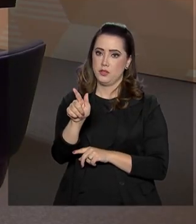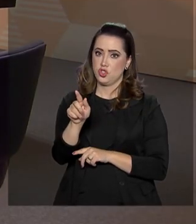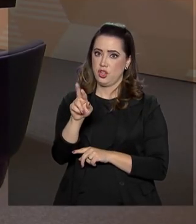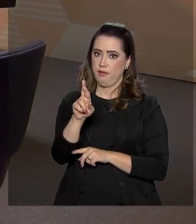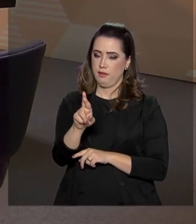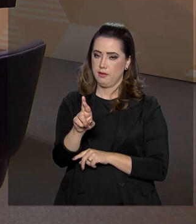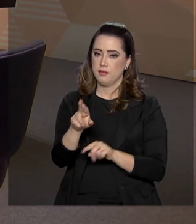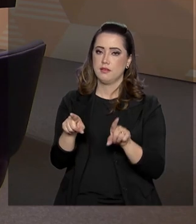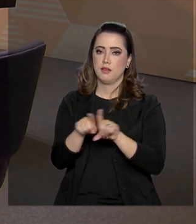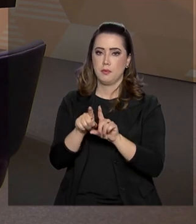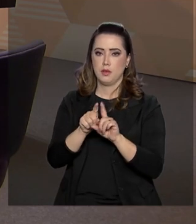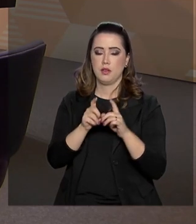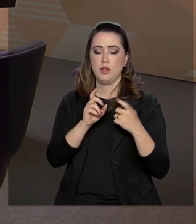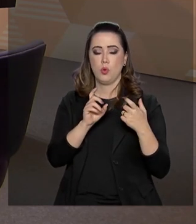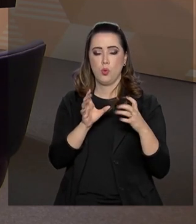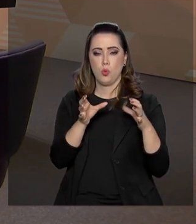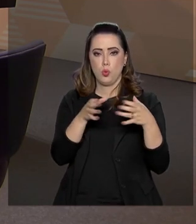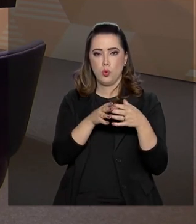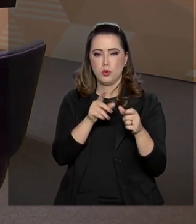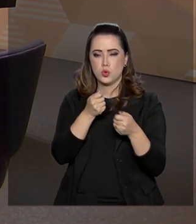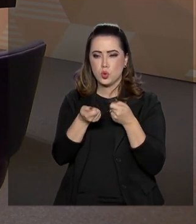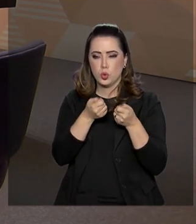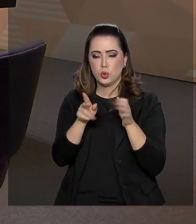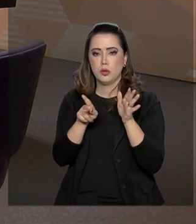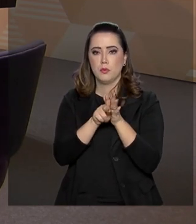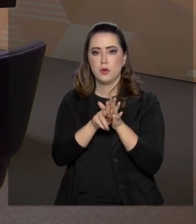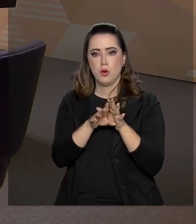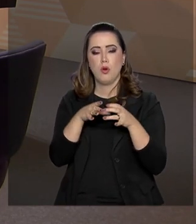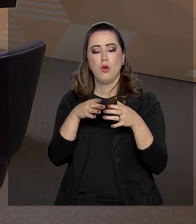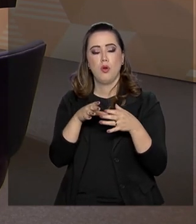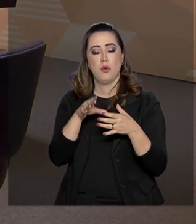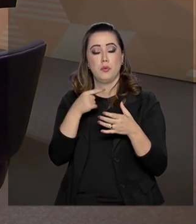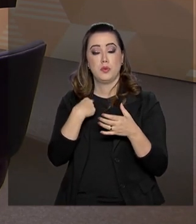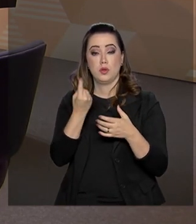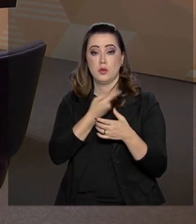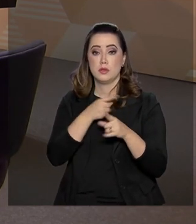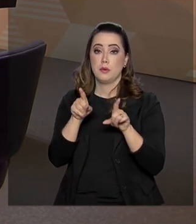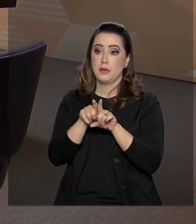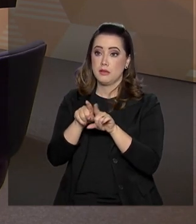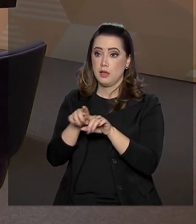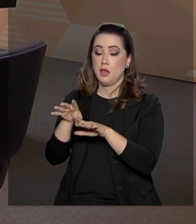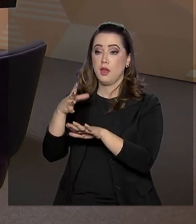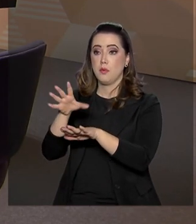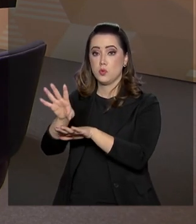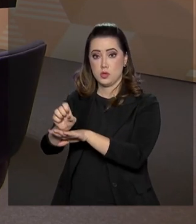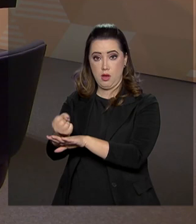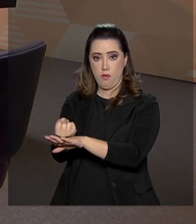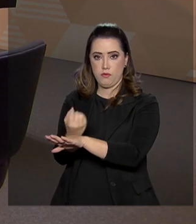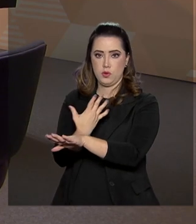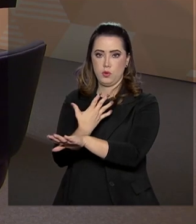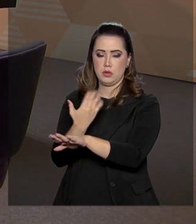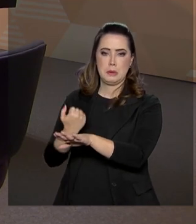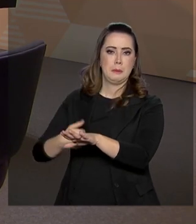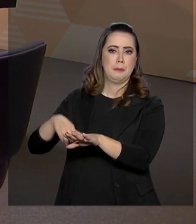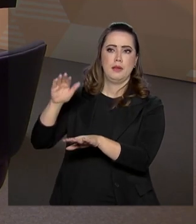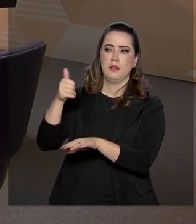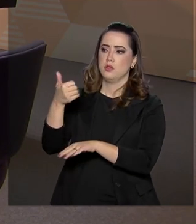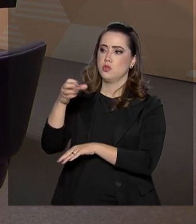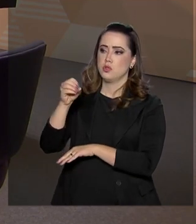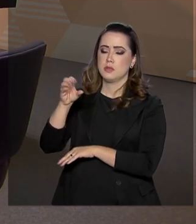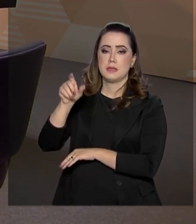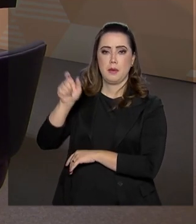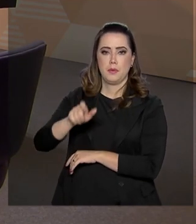auditoria interna do FNDE, acesso à tabela da internet. Nós temos uma ouvidoria. A ouvidoria do FNDE hoje tem mais de 100 profissionais